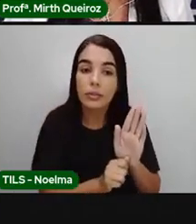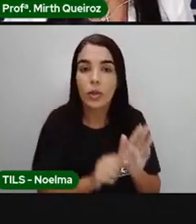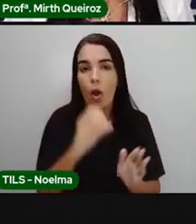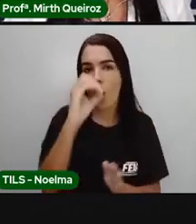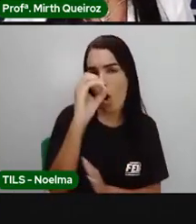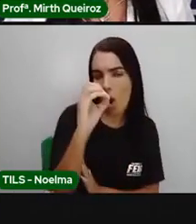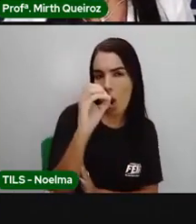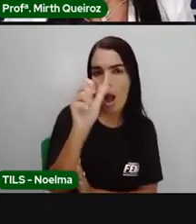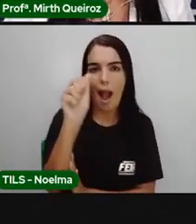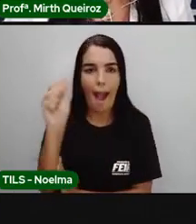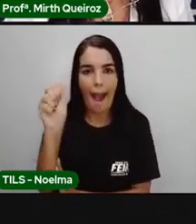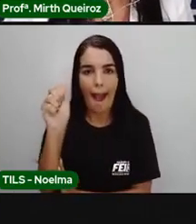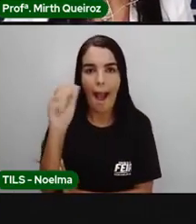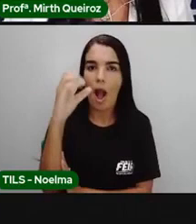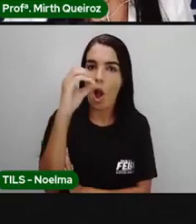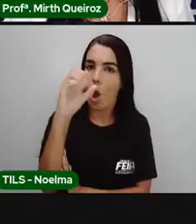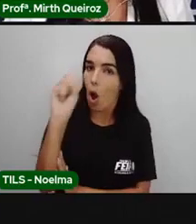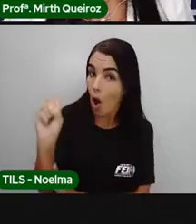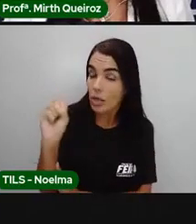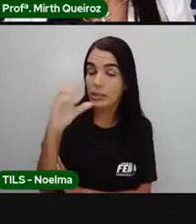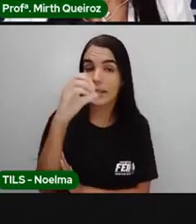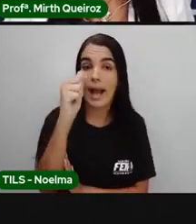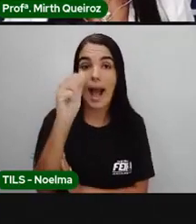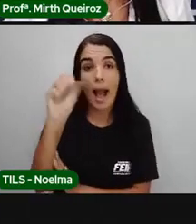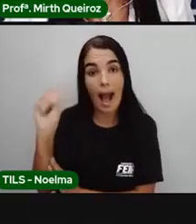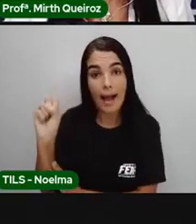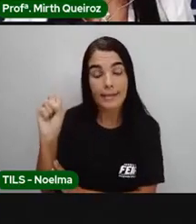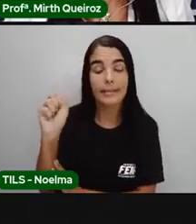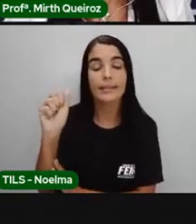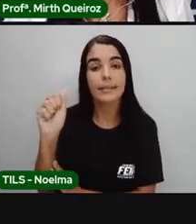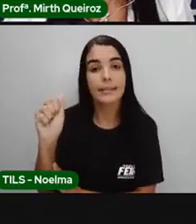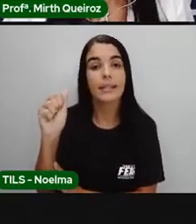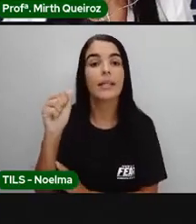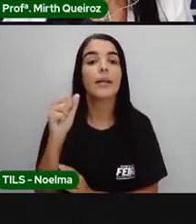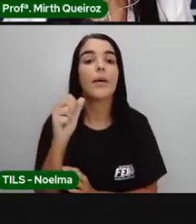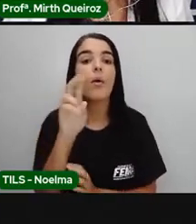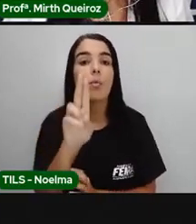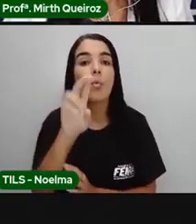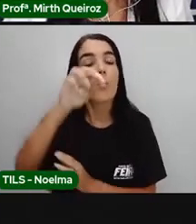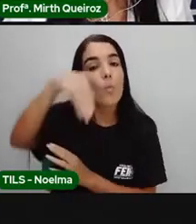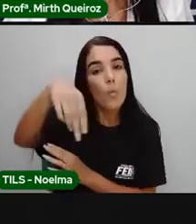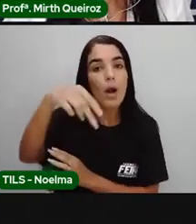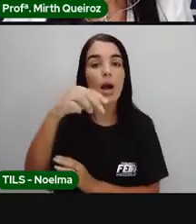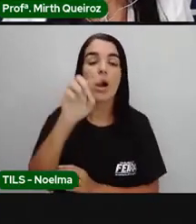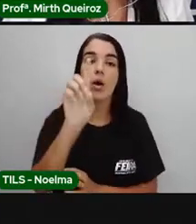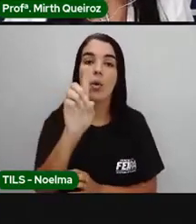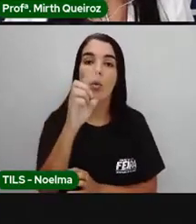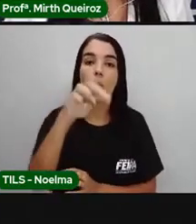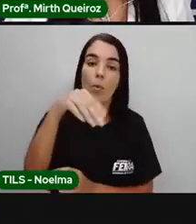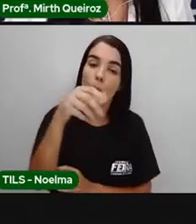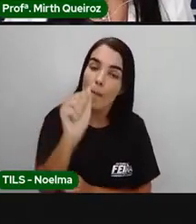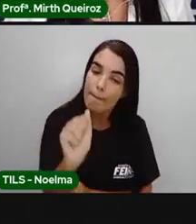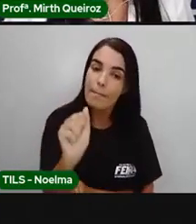ó, á, ós, ás, um, uma, uns, umas.